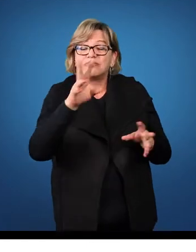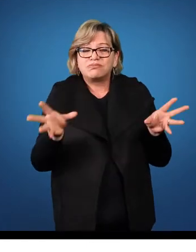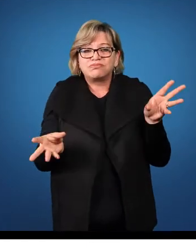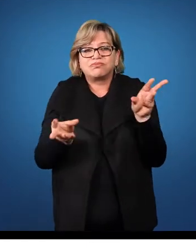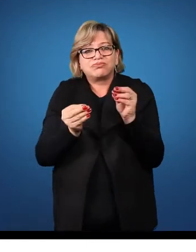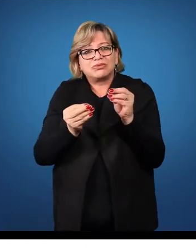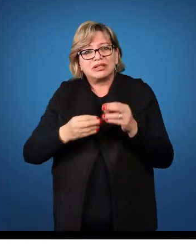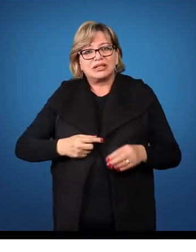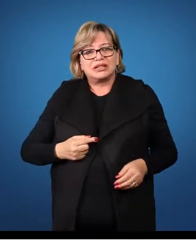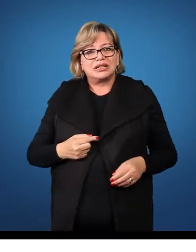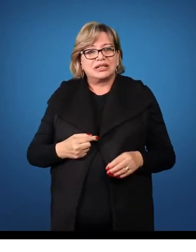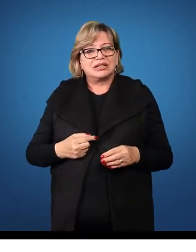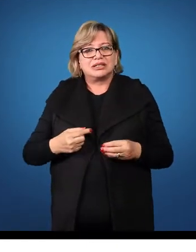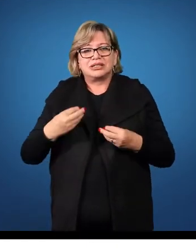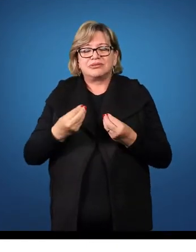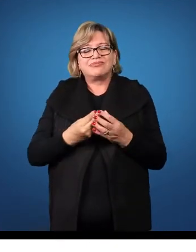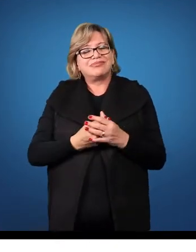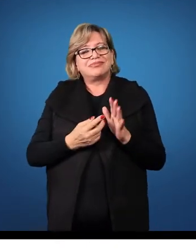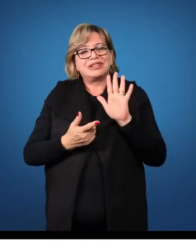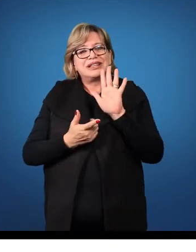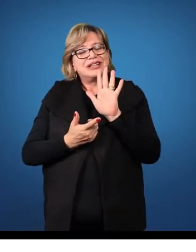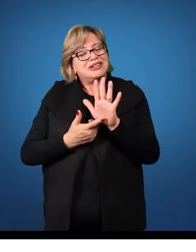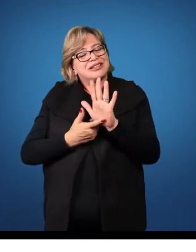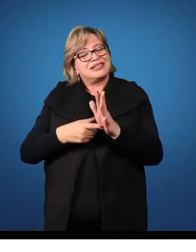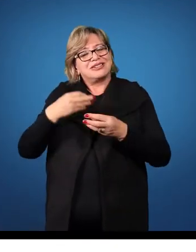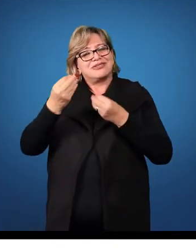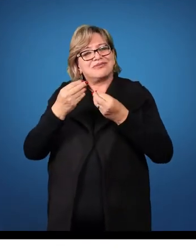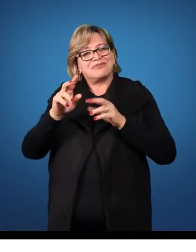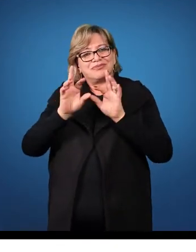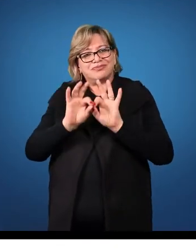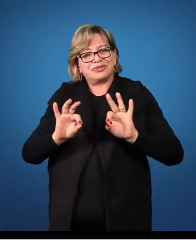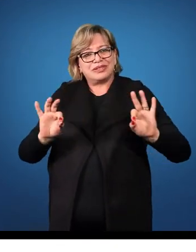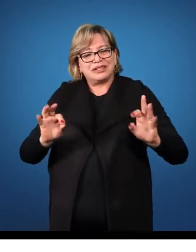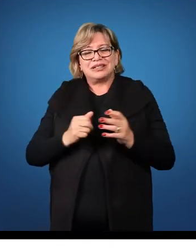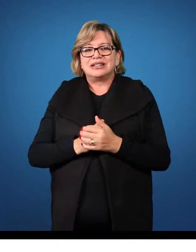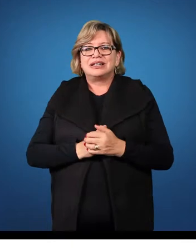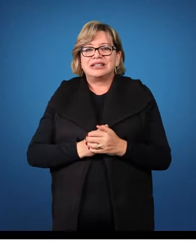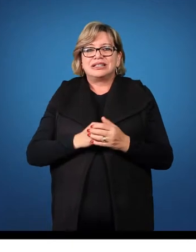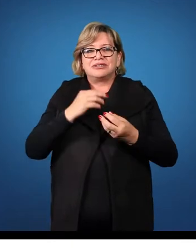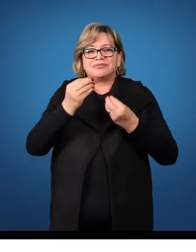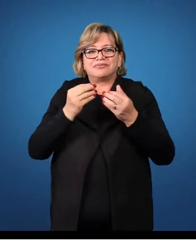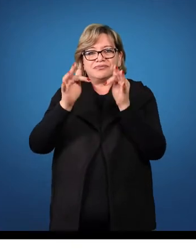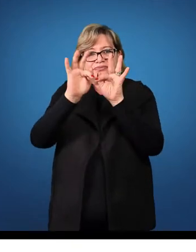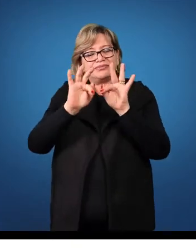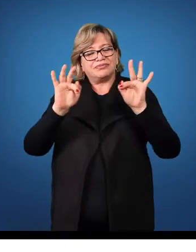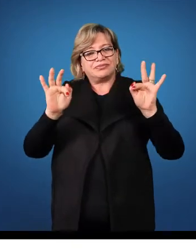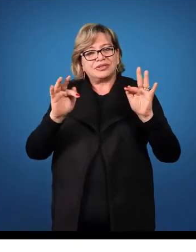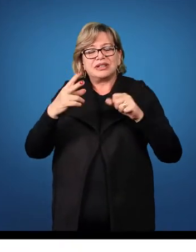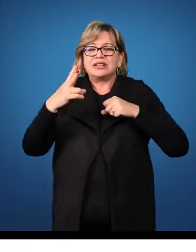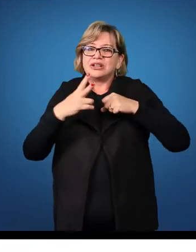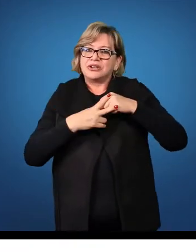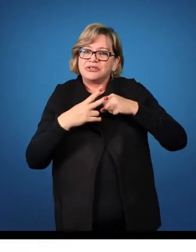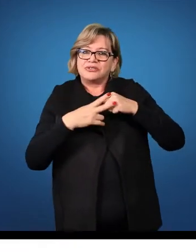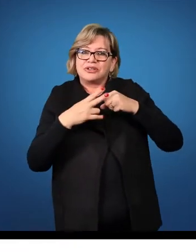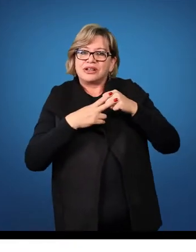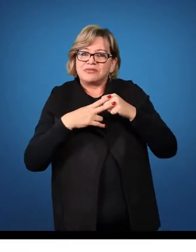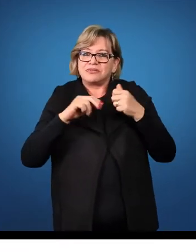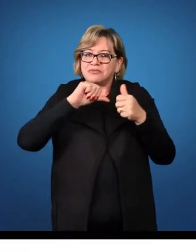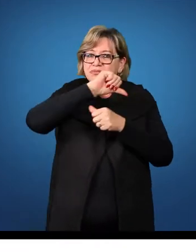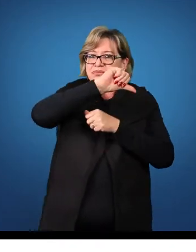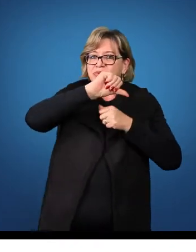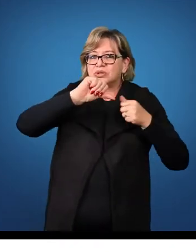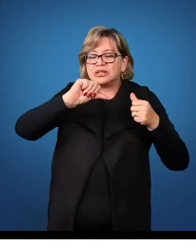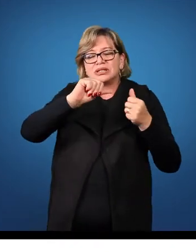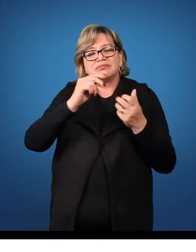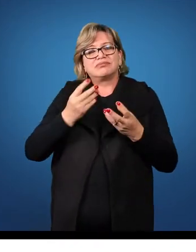Eu sou louvado. Então, essas formas do verbo que se altera.